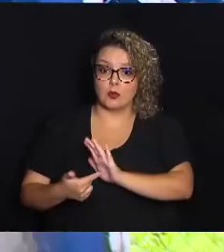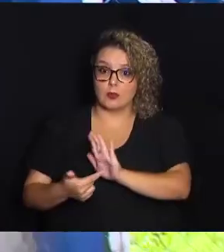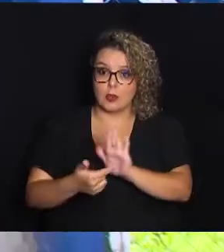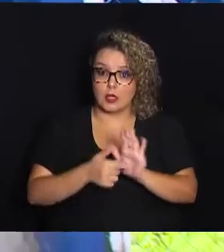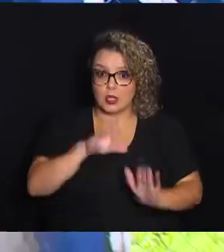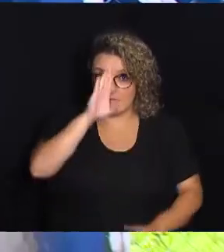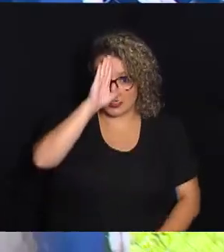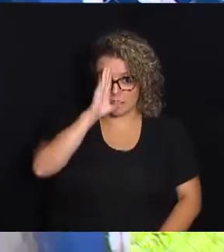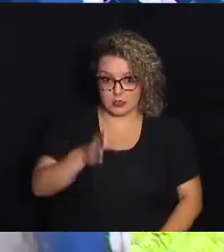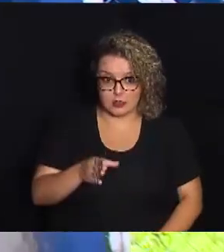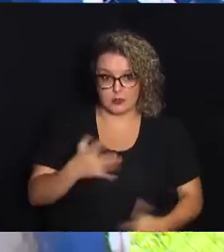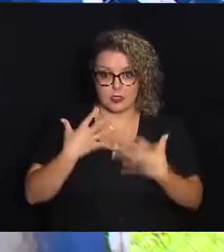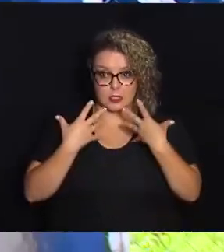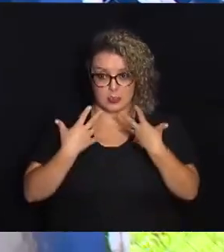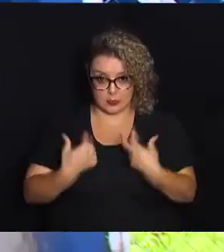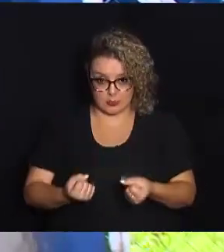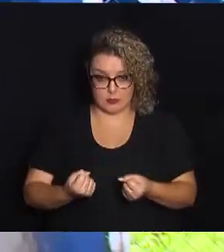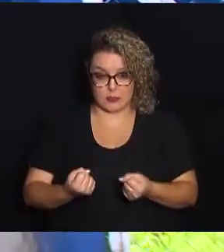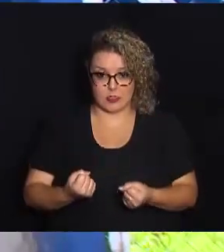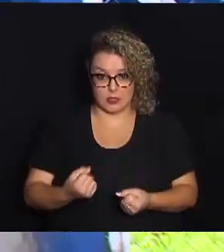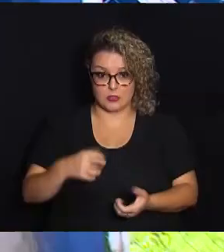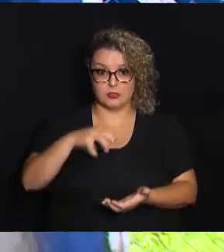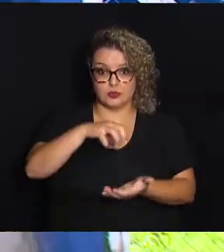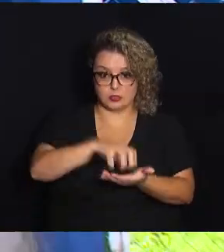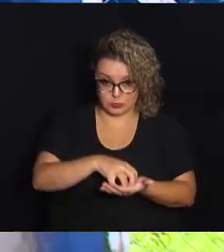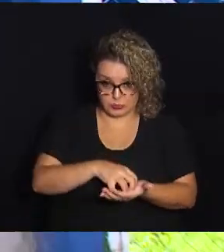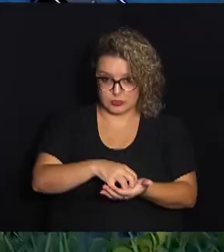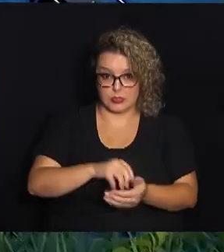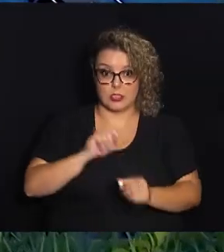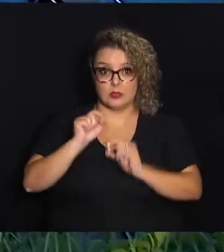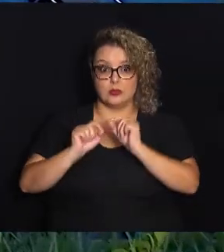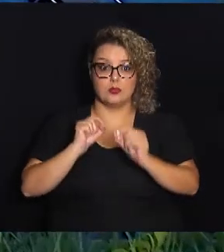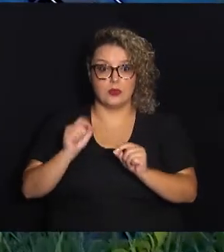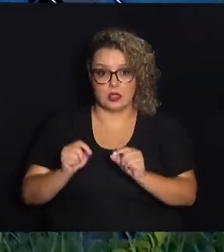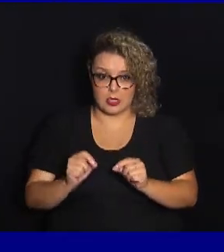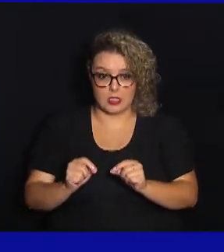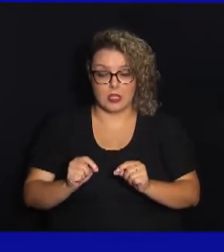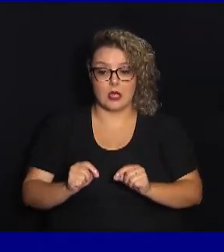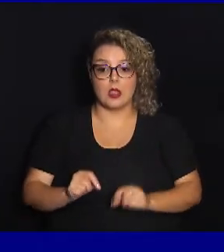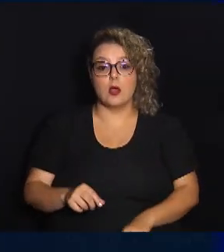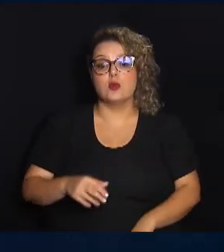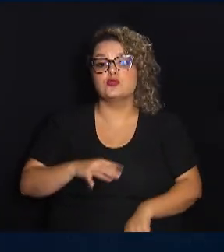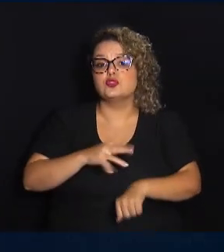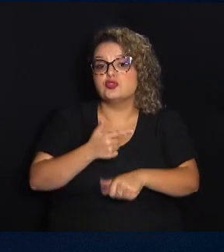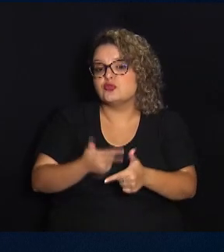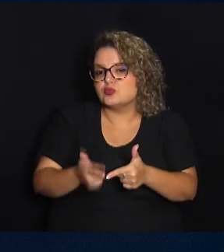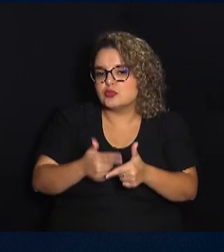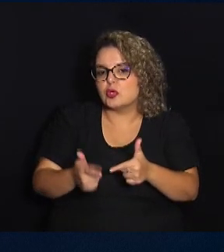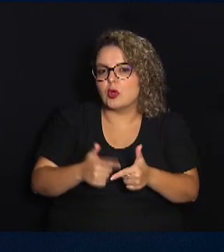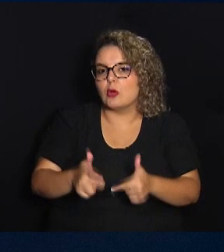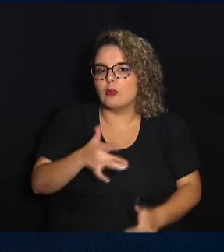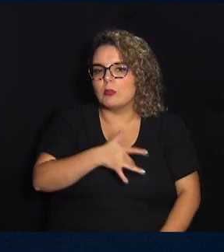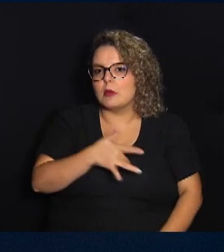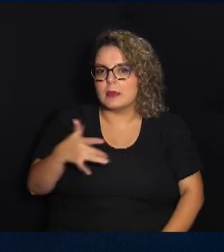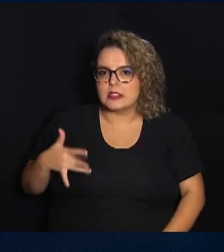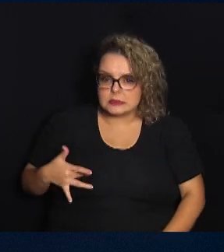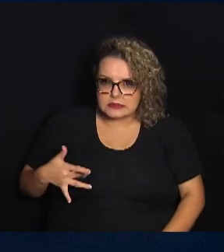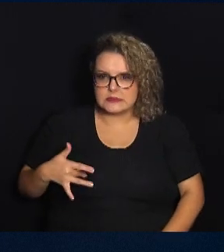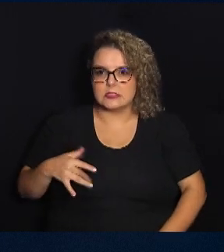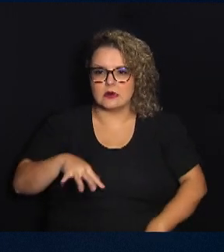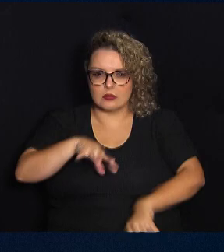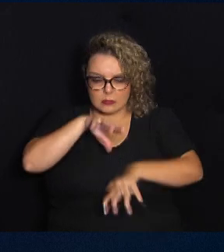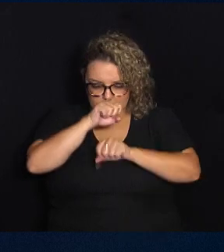Um levantamento indica que as principais demandas recebidas pelos centros ao longo do ano foram infecções virais e